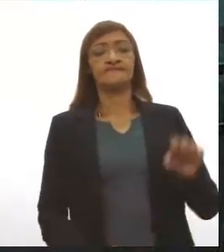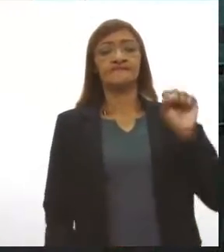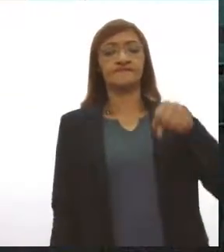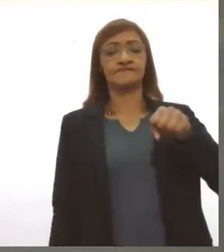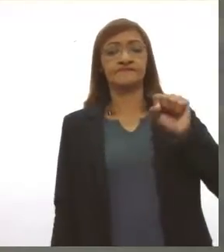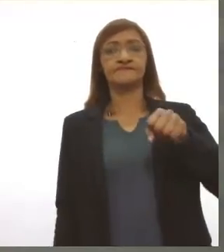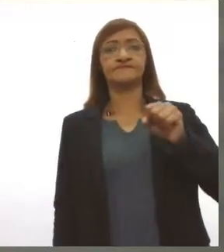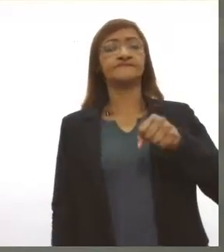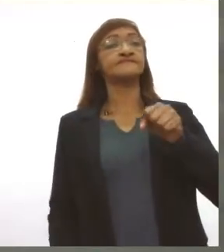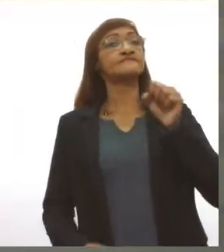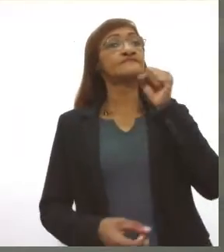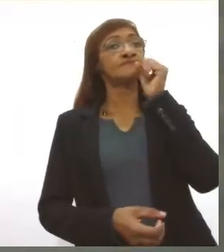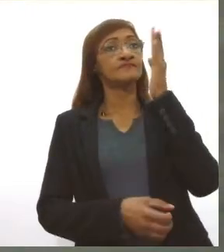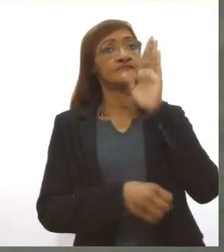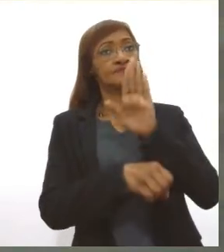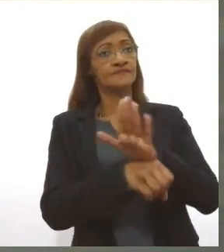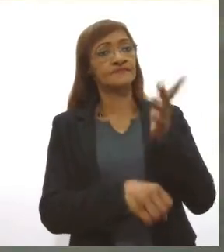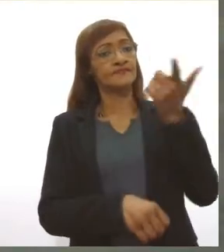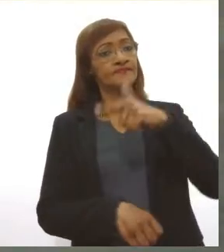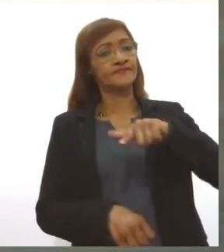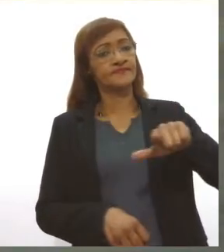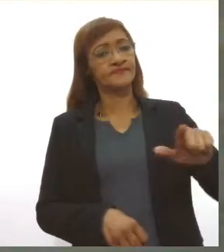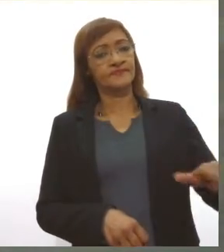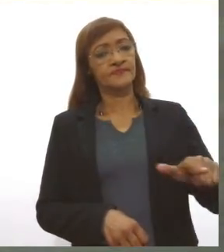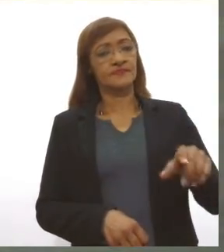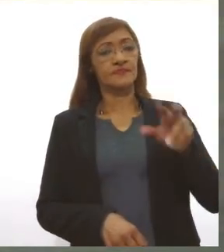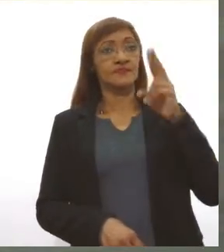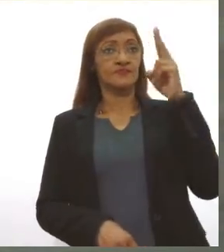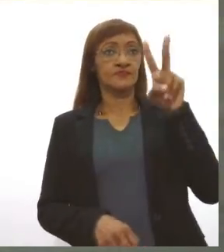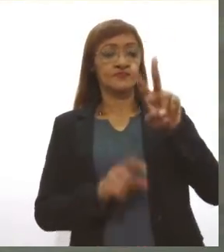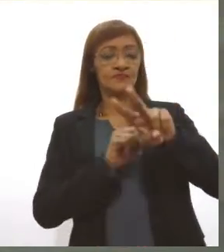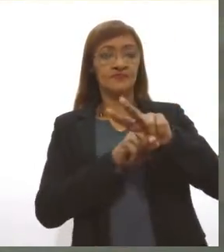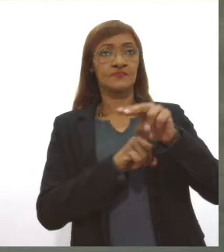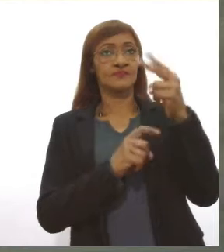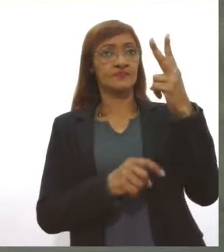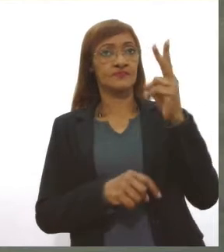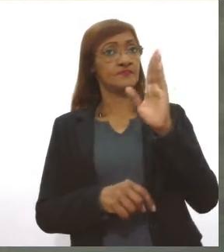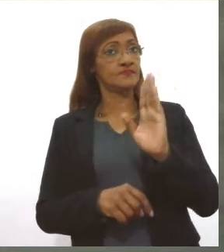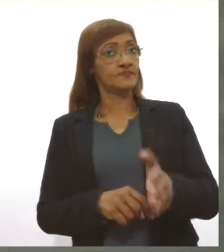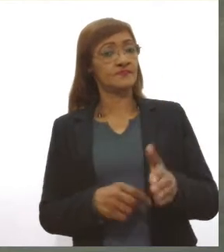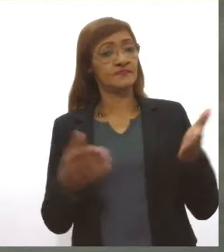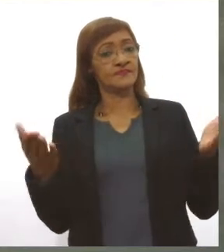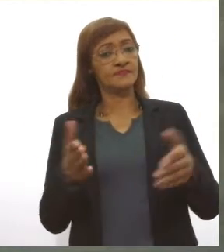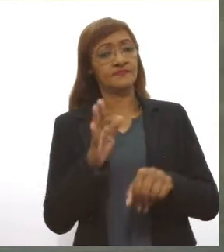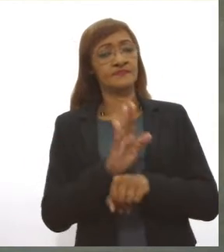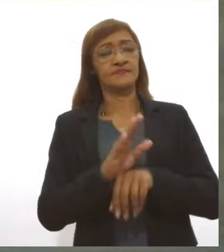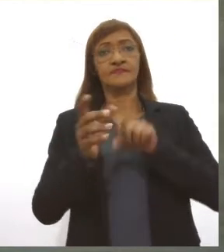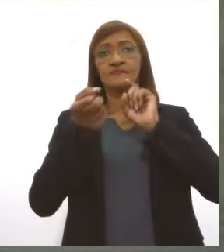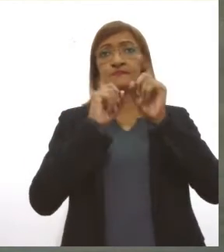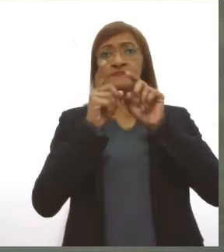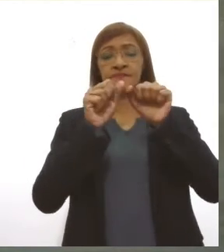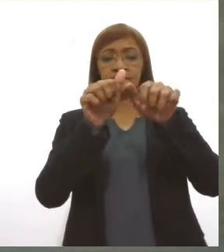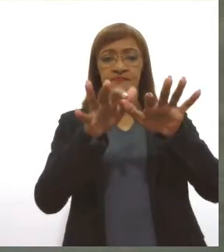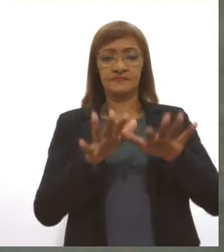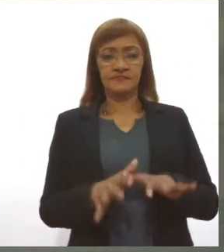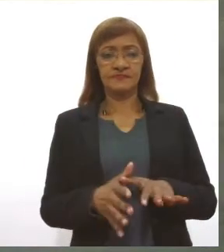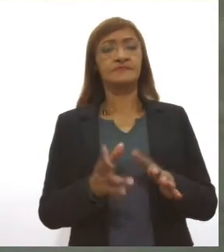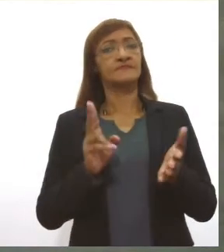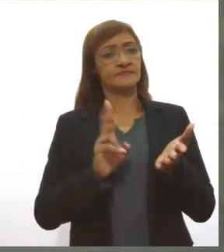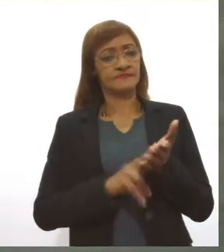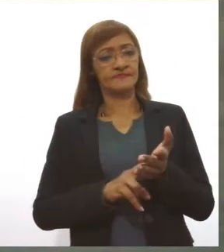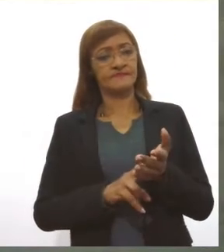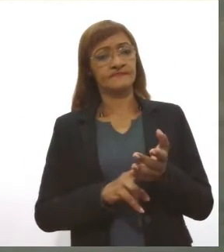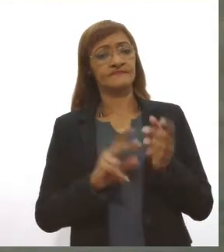novamente. Pois é, a partir das duas e meia da tarde, como você mesmo disse, tem sessão plenária sim. Você pode acompanhar ao vivo